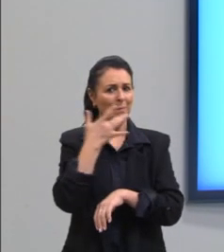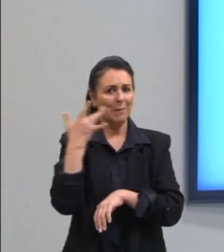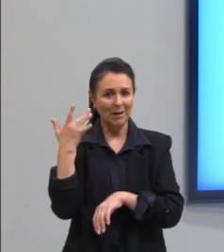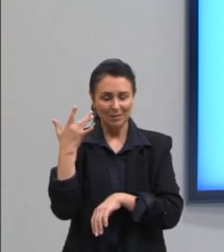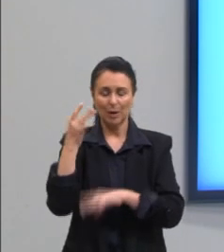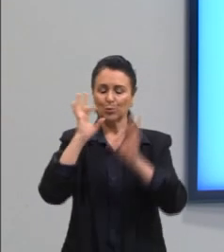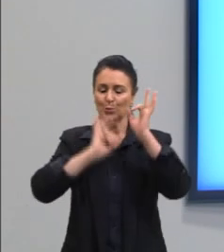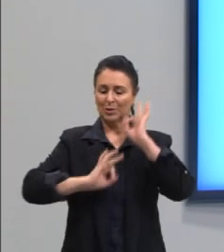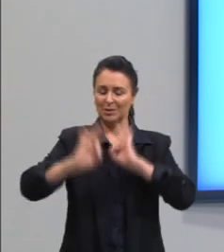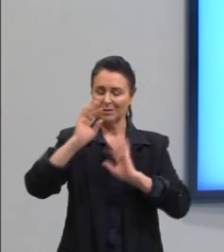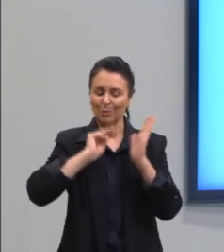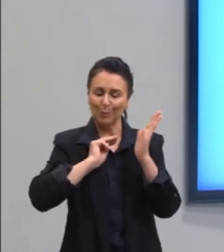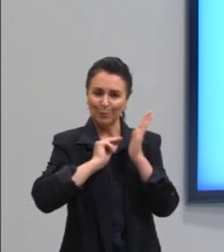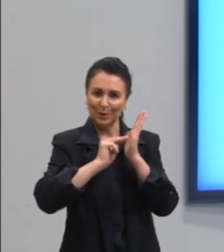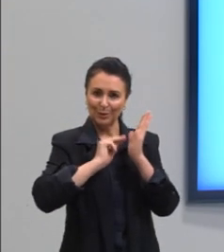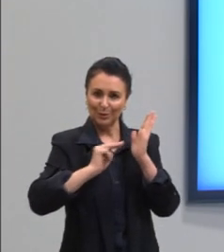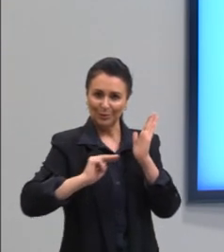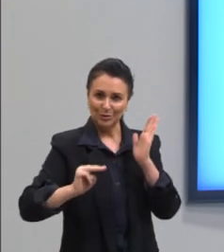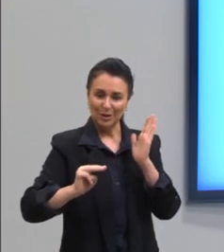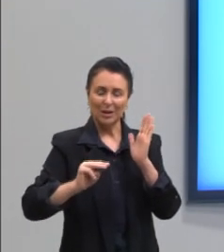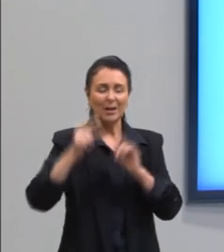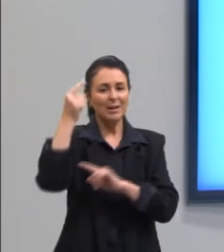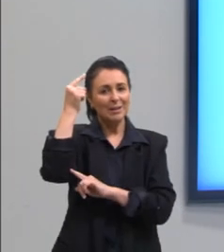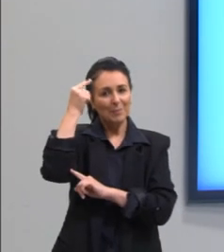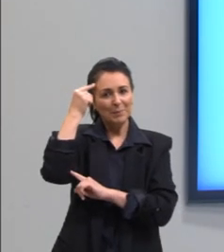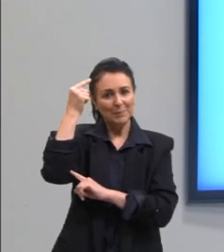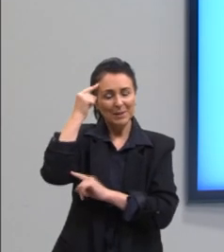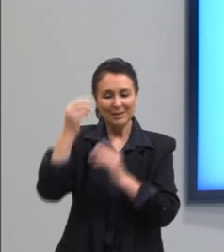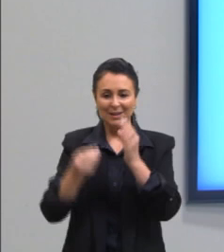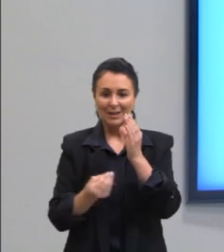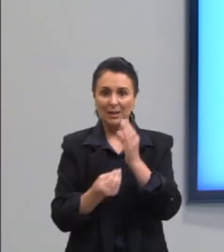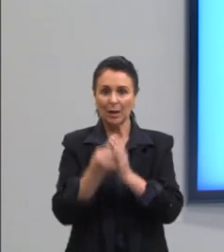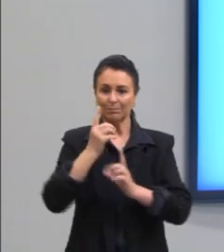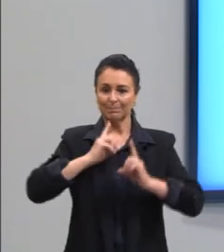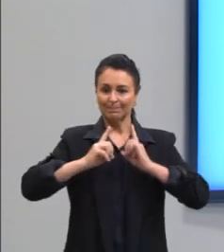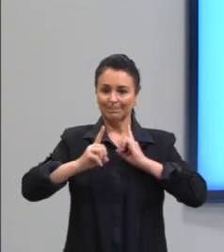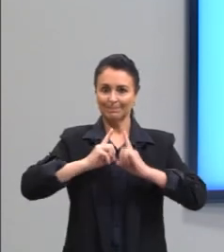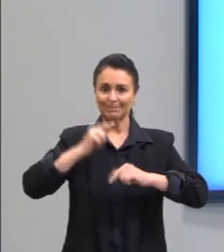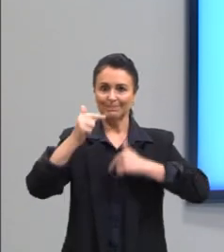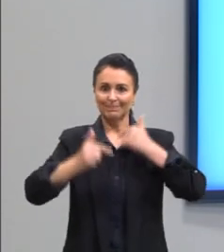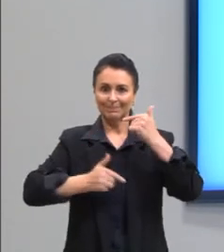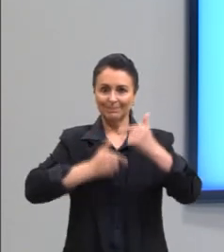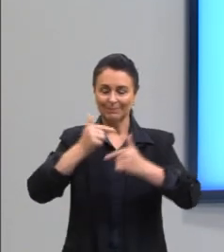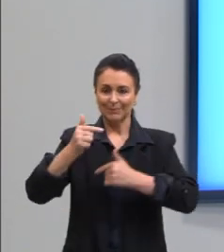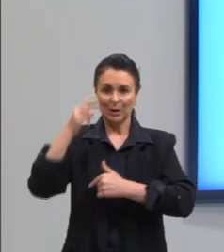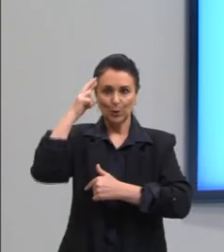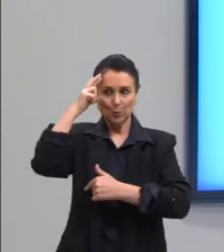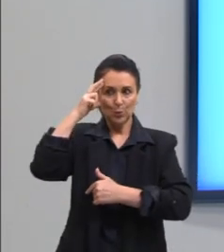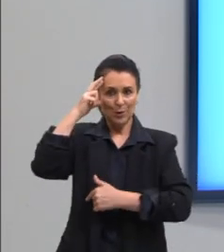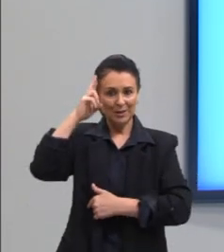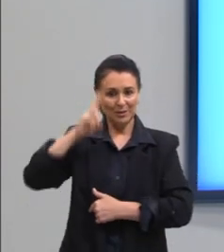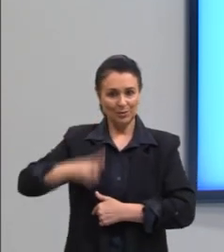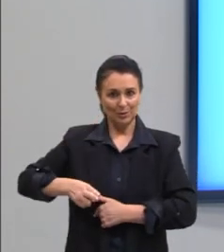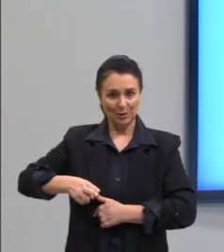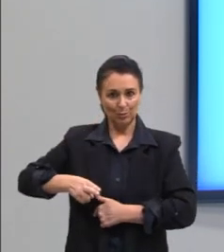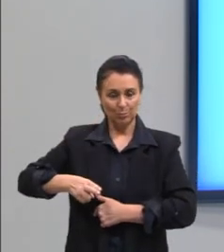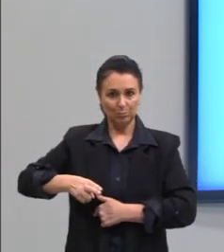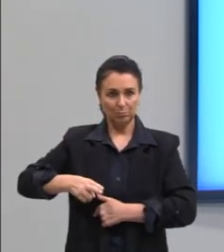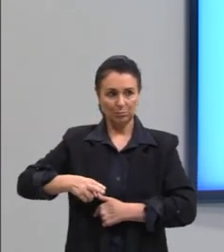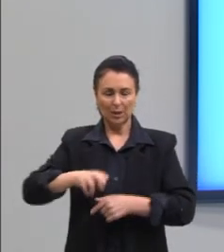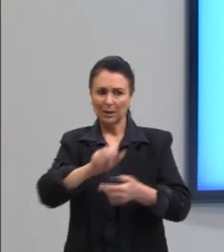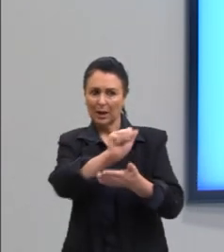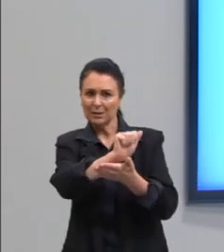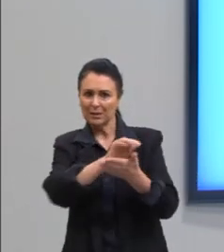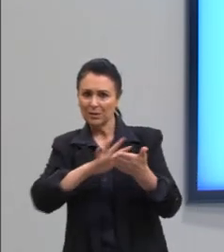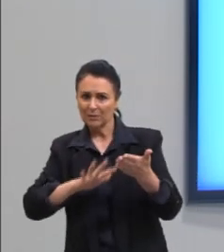metodologia e a pensar e criar um senso crítico trabalhando o raciocínio diante das tarefas encontrárias